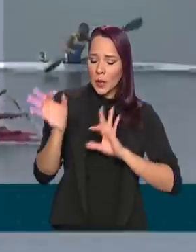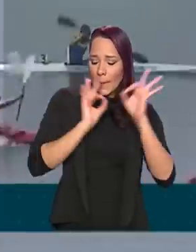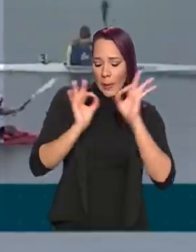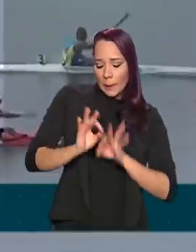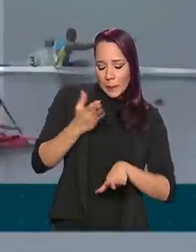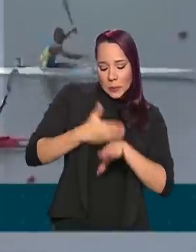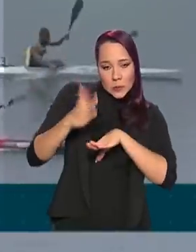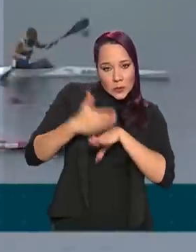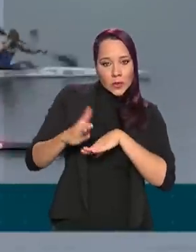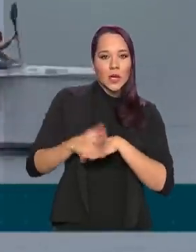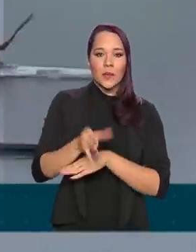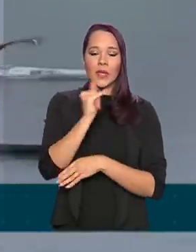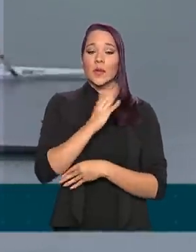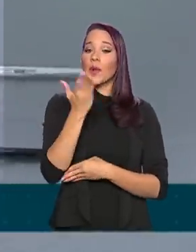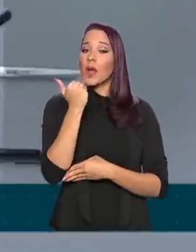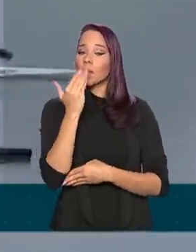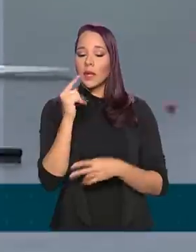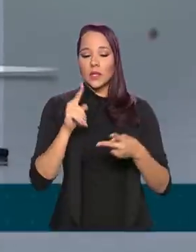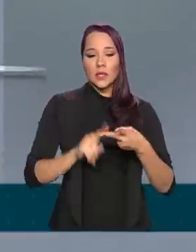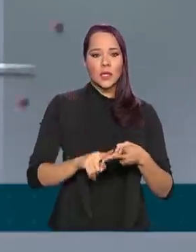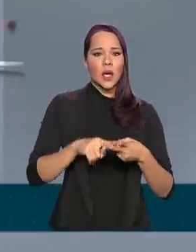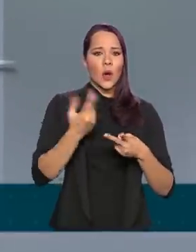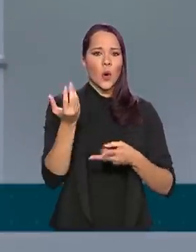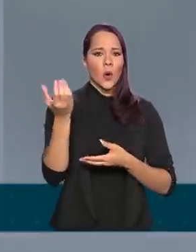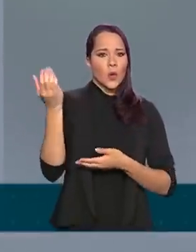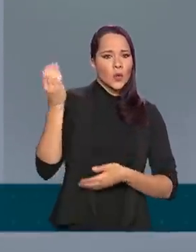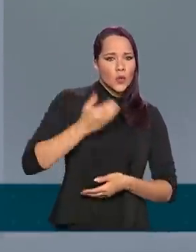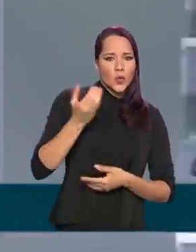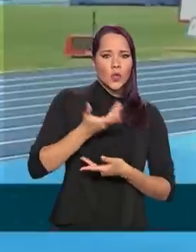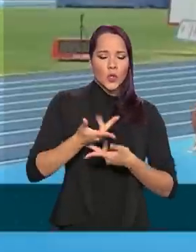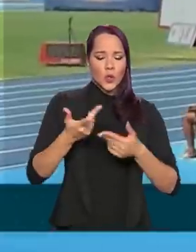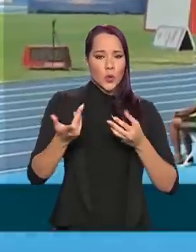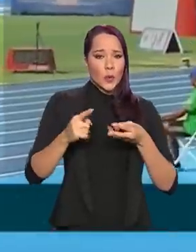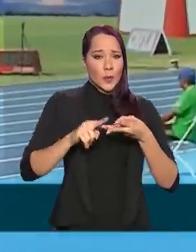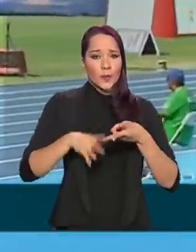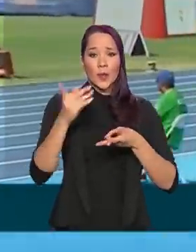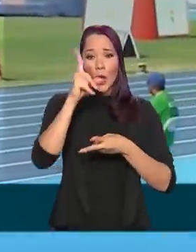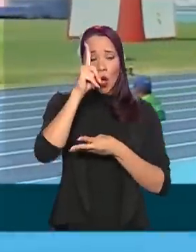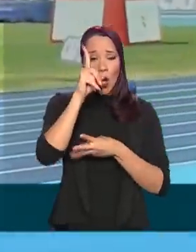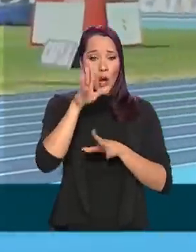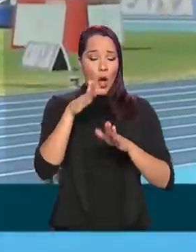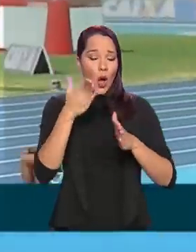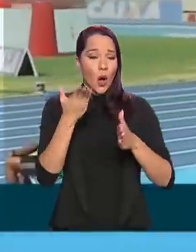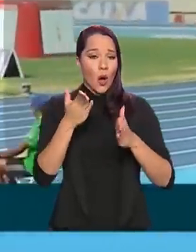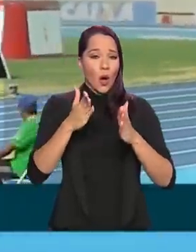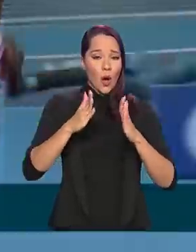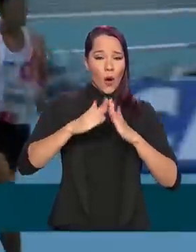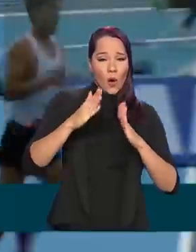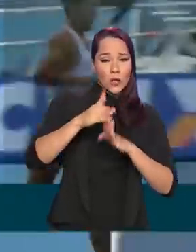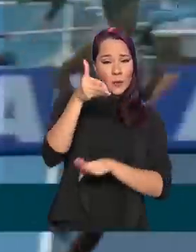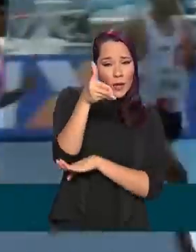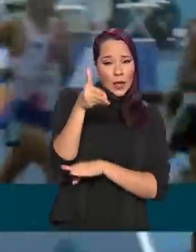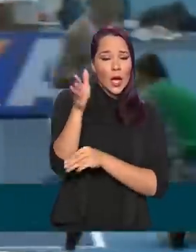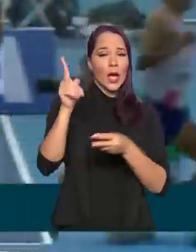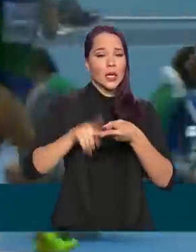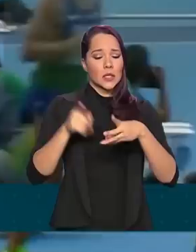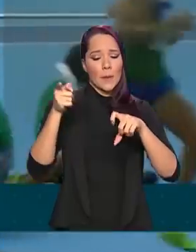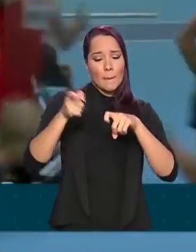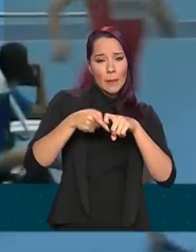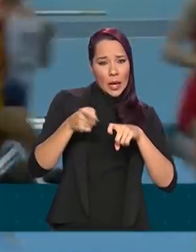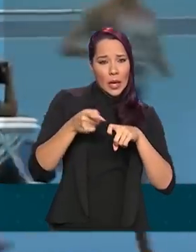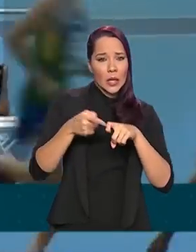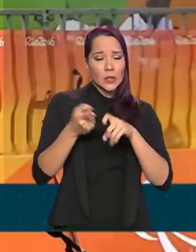esportiva, como alimentação, suplementação, hospedagem, transporte, consultas médicas, material